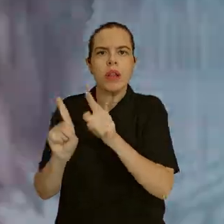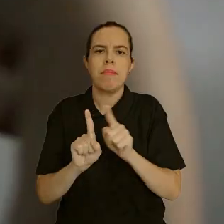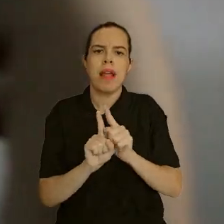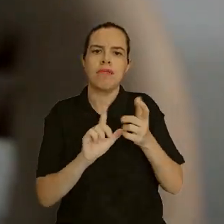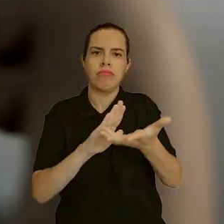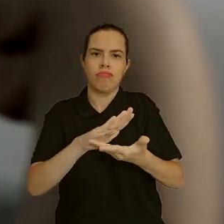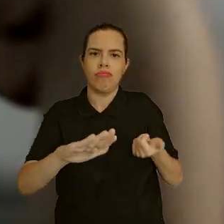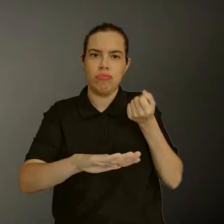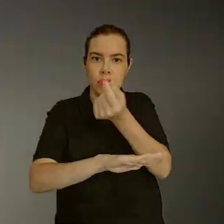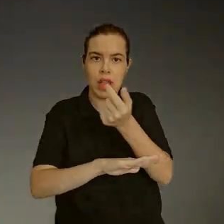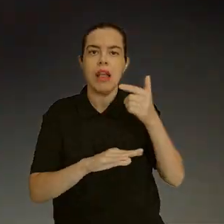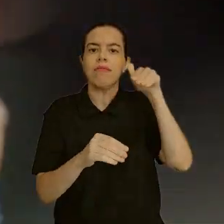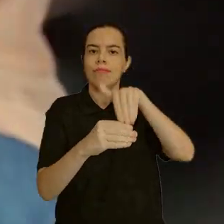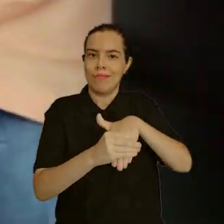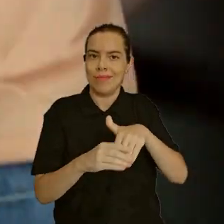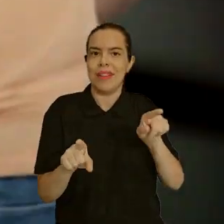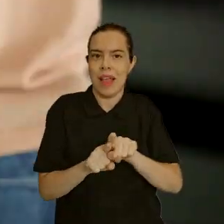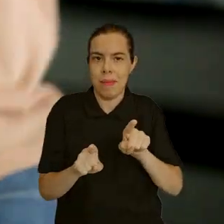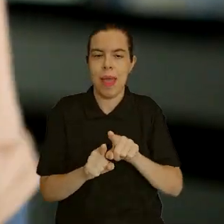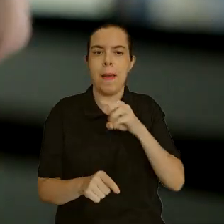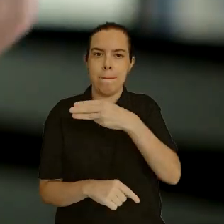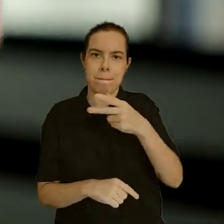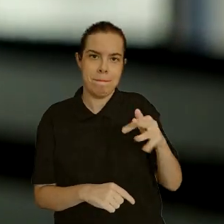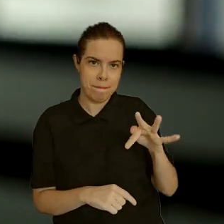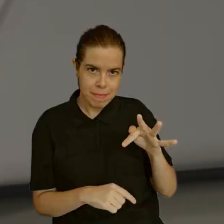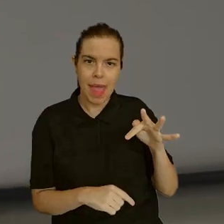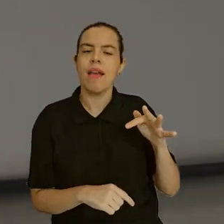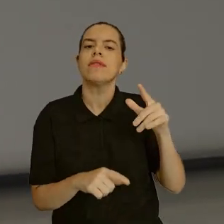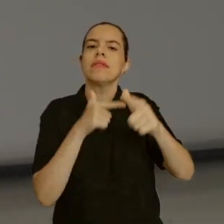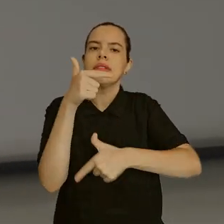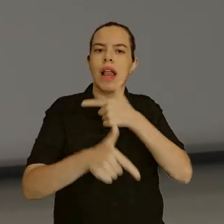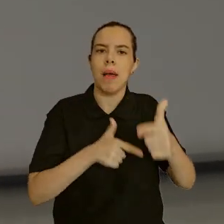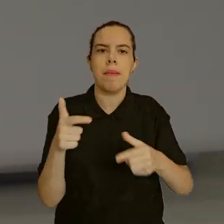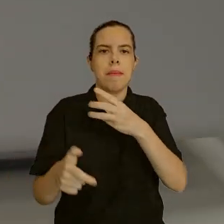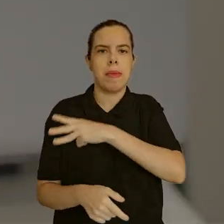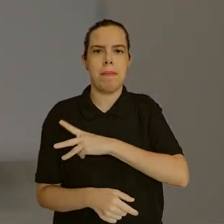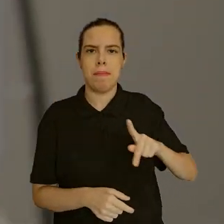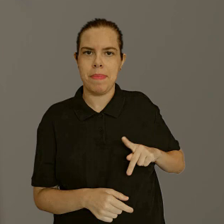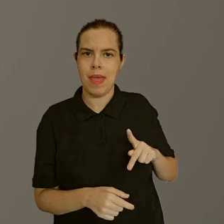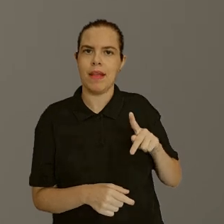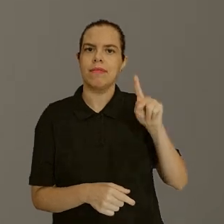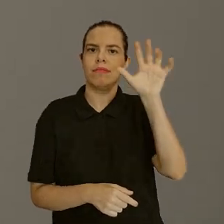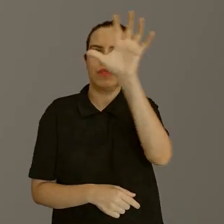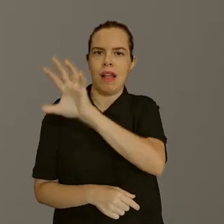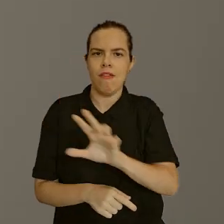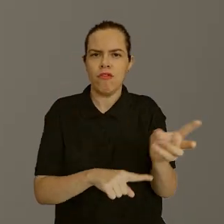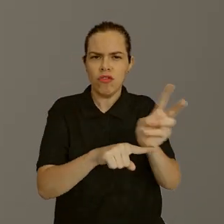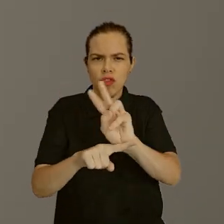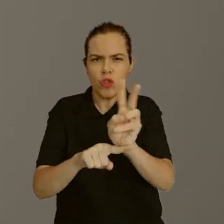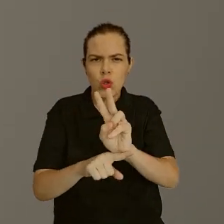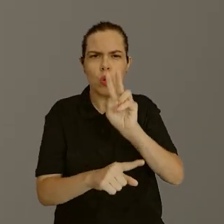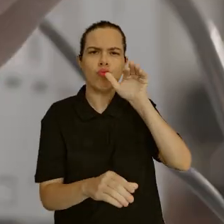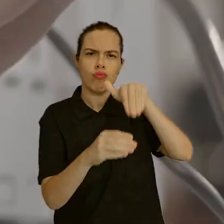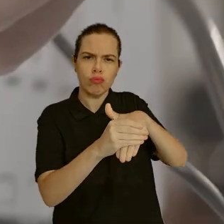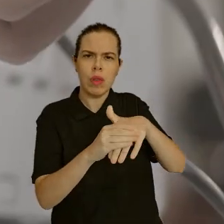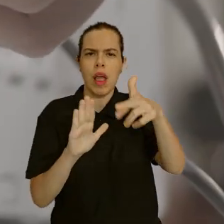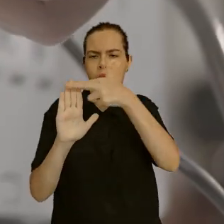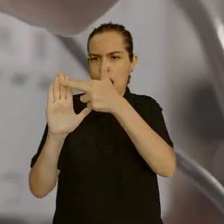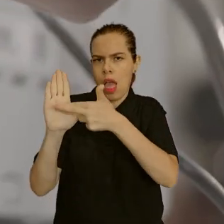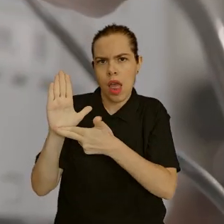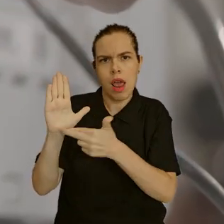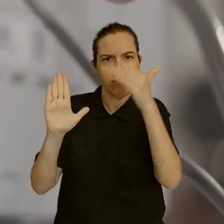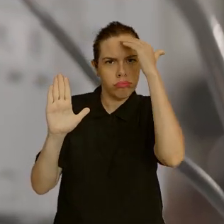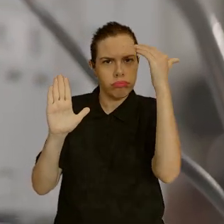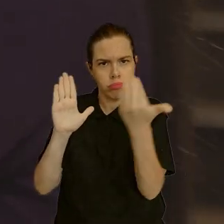dinheiro. Na temática eleitoral, o MPF atua em conjunto com os MPs estaduais, fiscalizando o cumprimento das